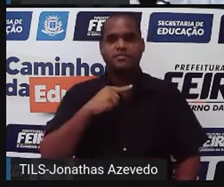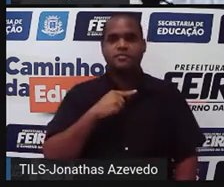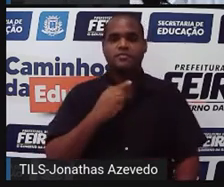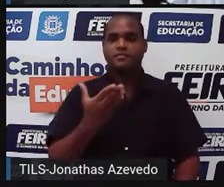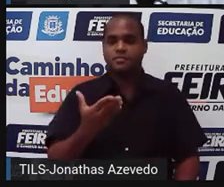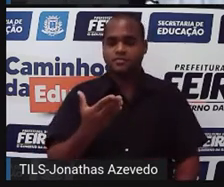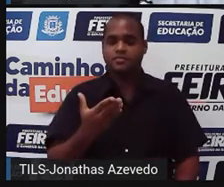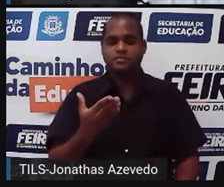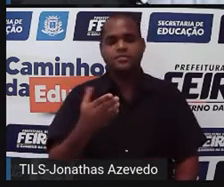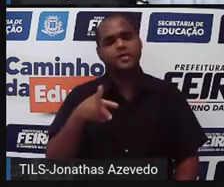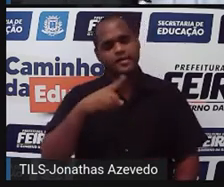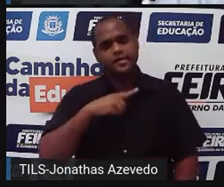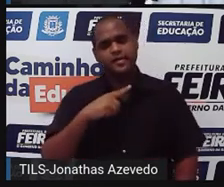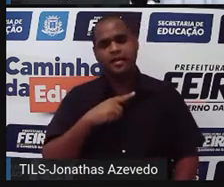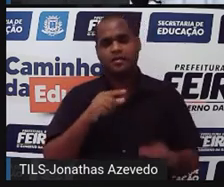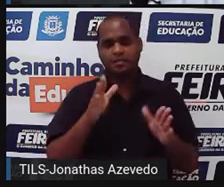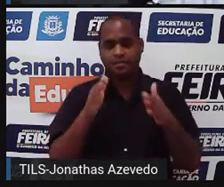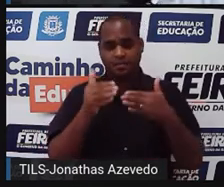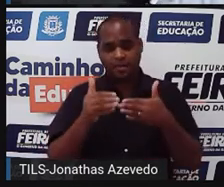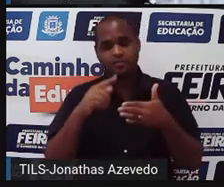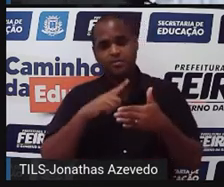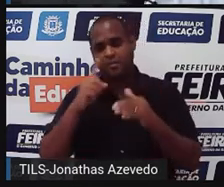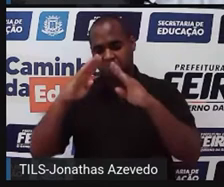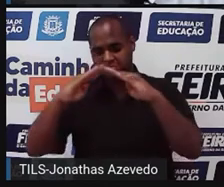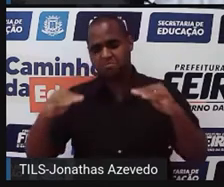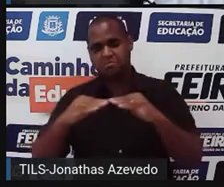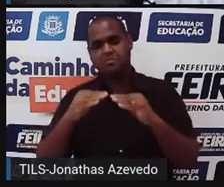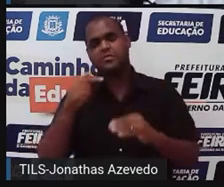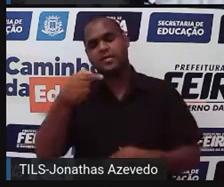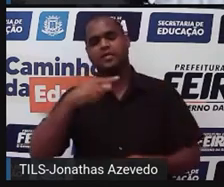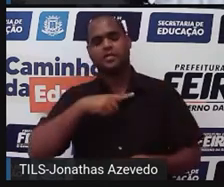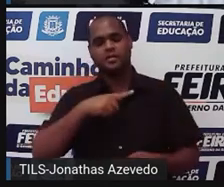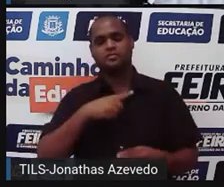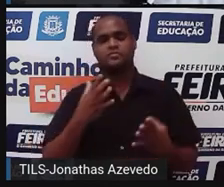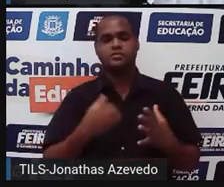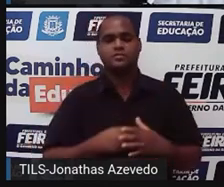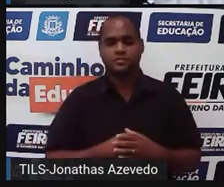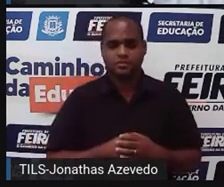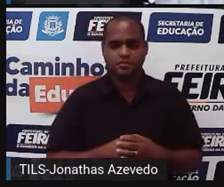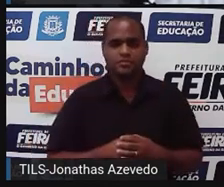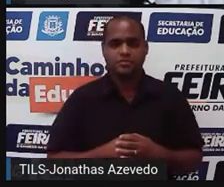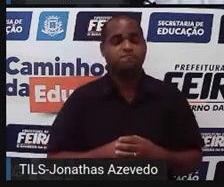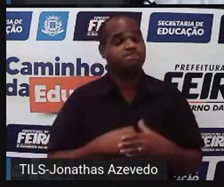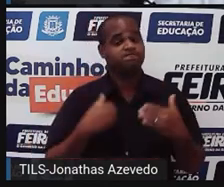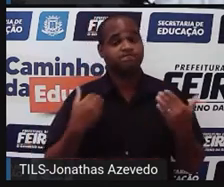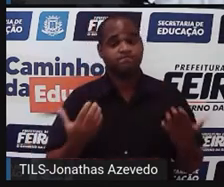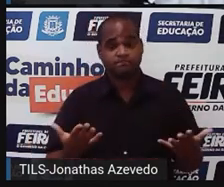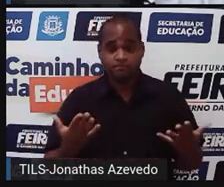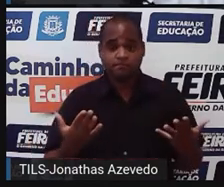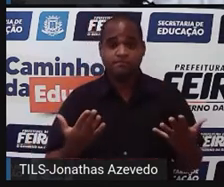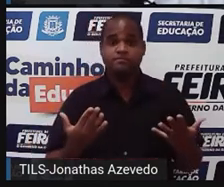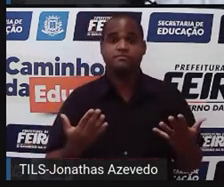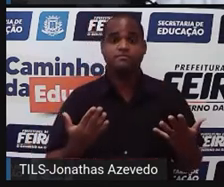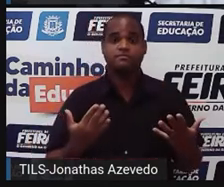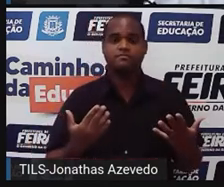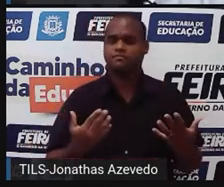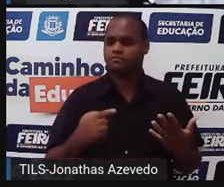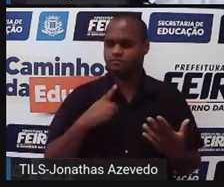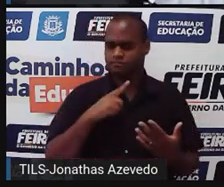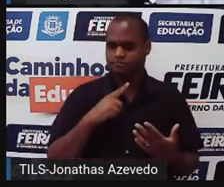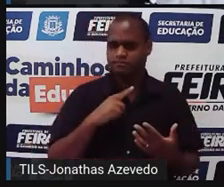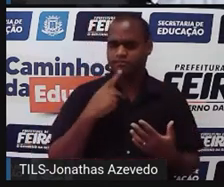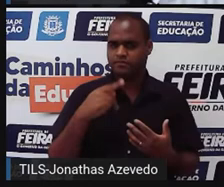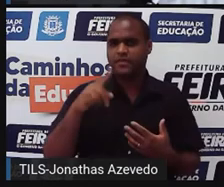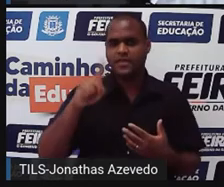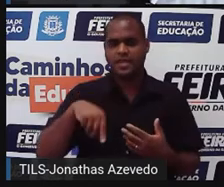de cubos e pirâmides vai ter que dar sete figuras. Tá bom? E aí, se são